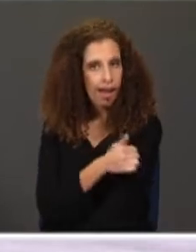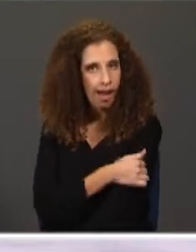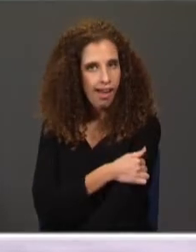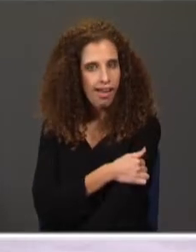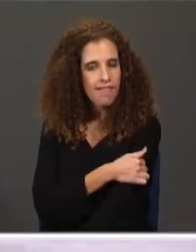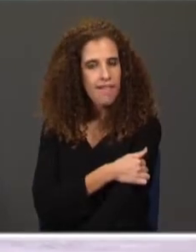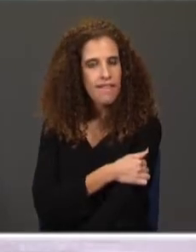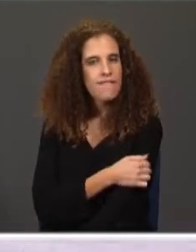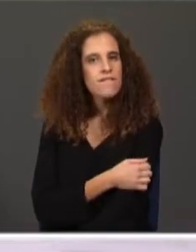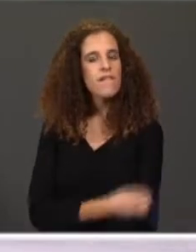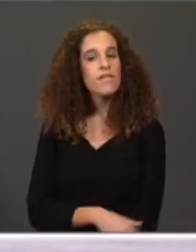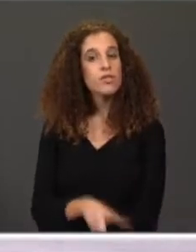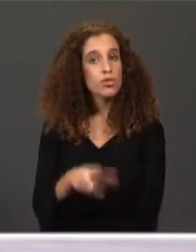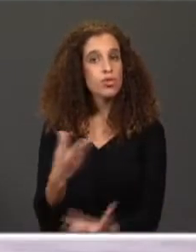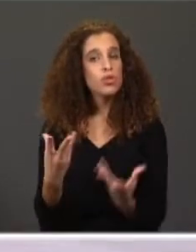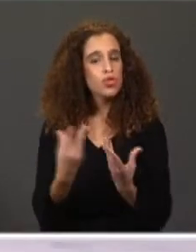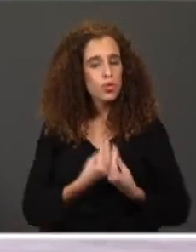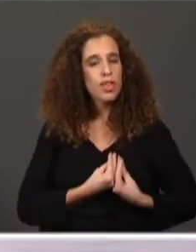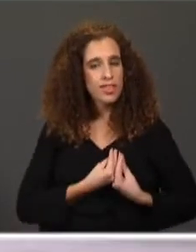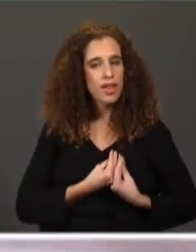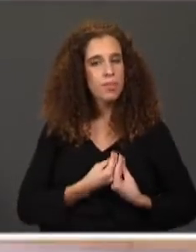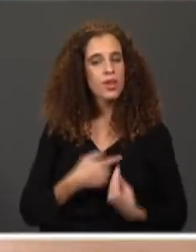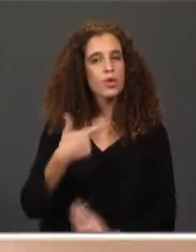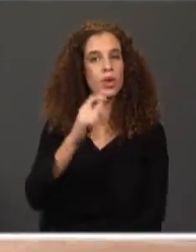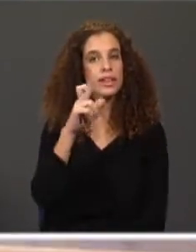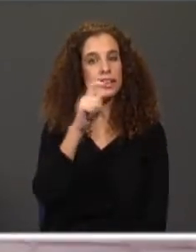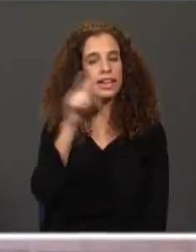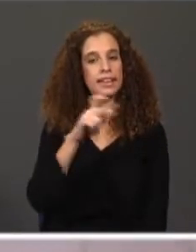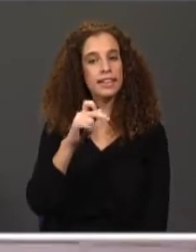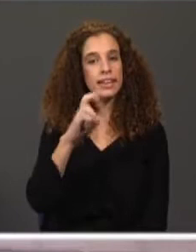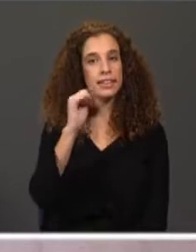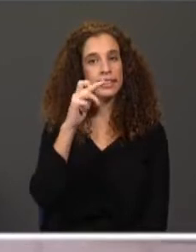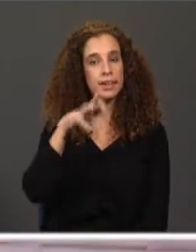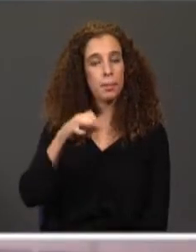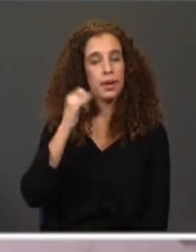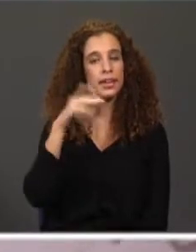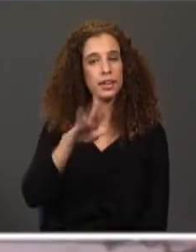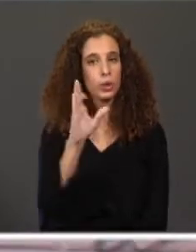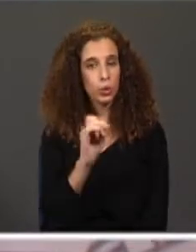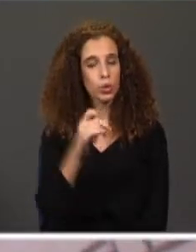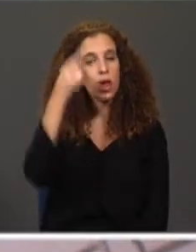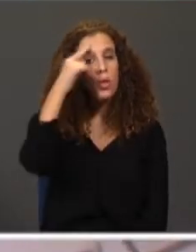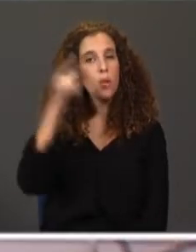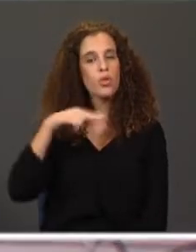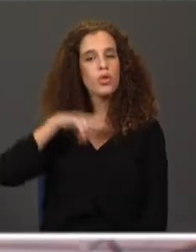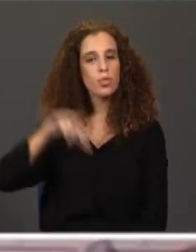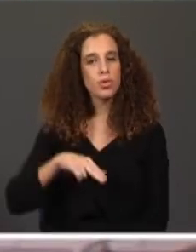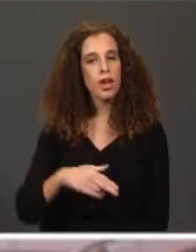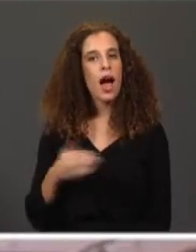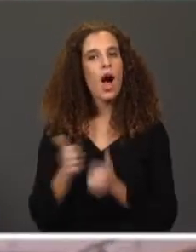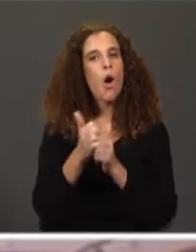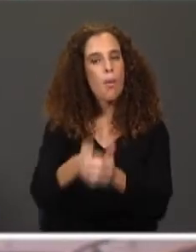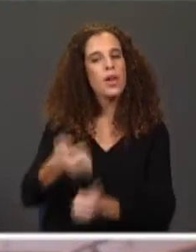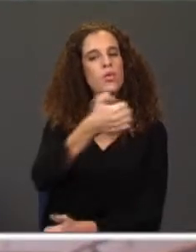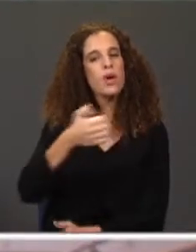fica comigo, chama-me Teresa Cadete Sampainho e sou a tua professora de português. Acompanha-me no quinto bloco de português